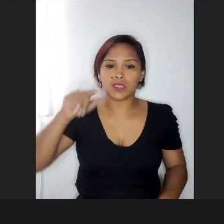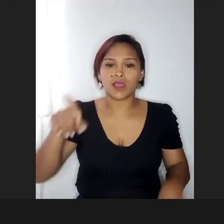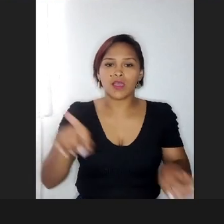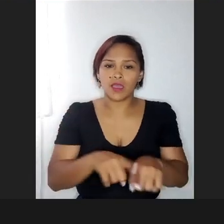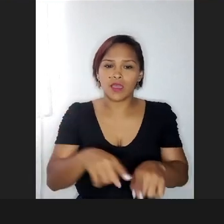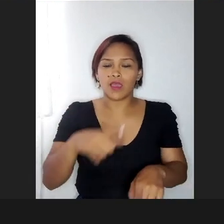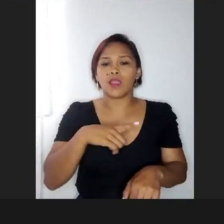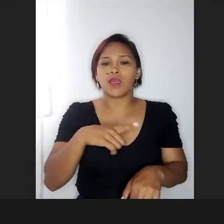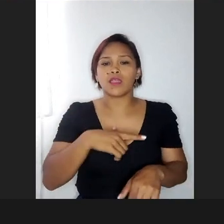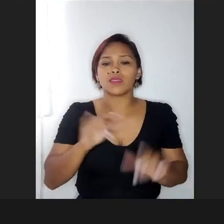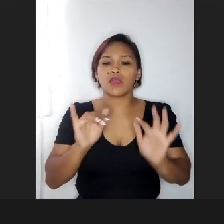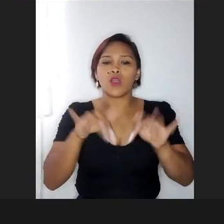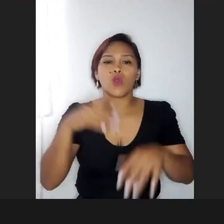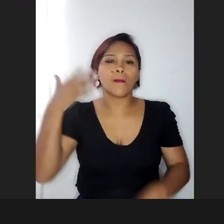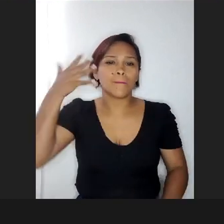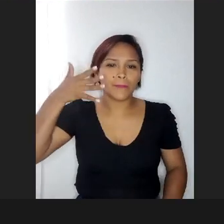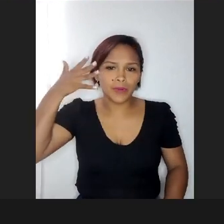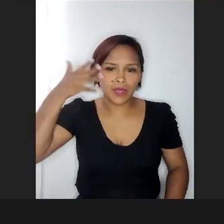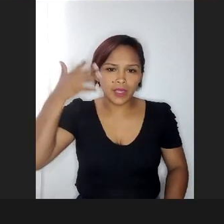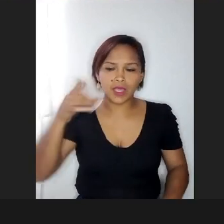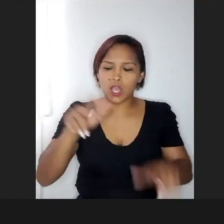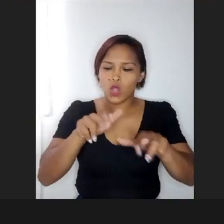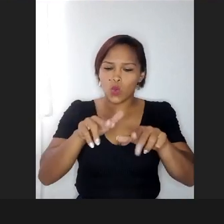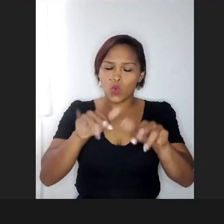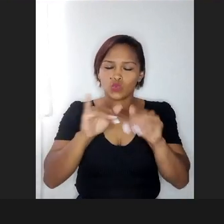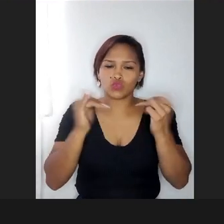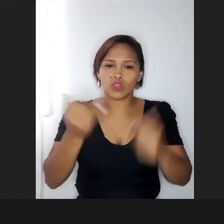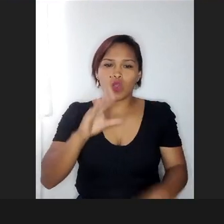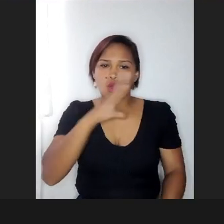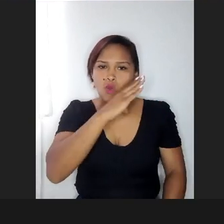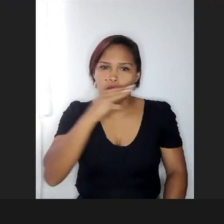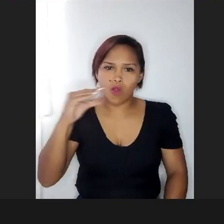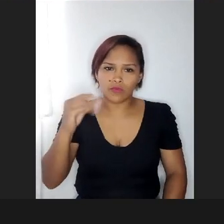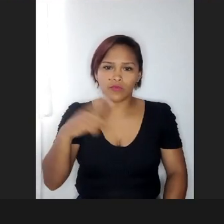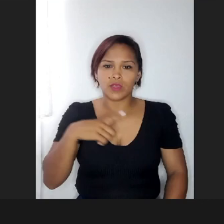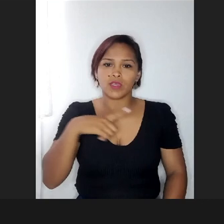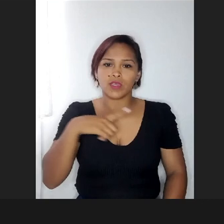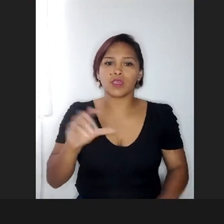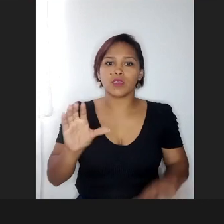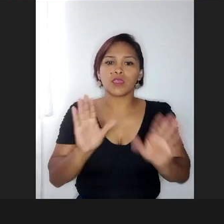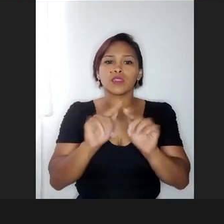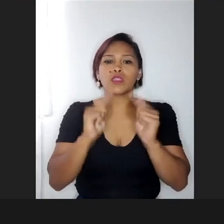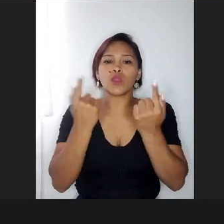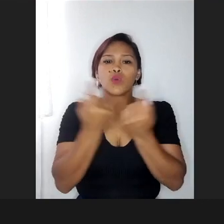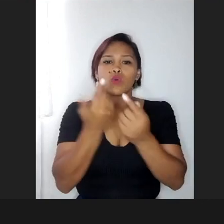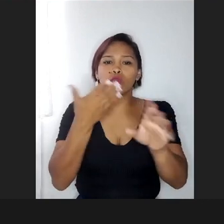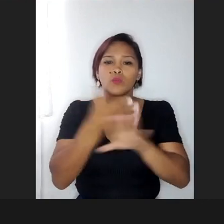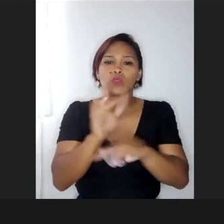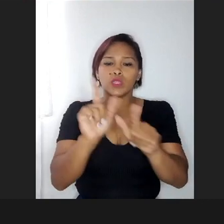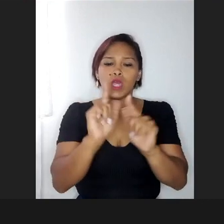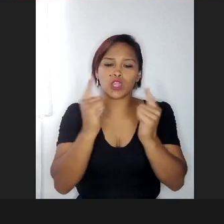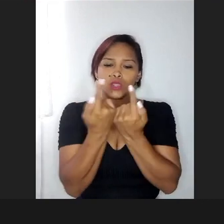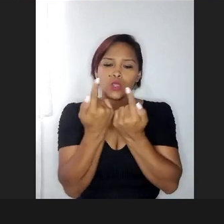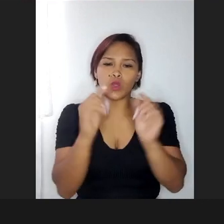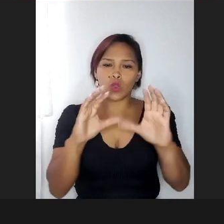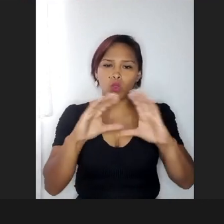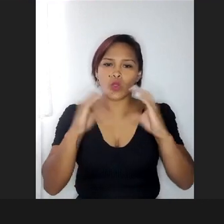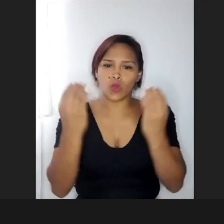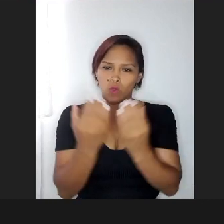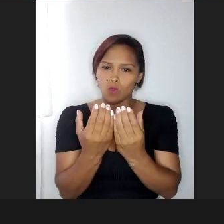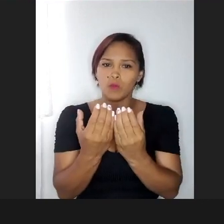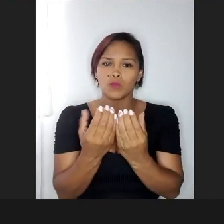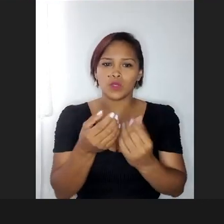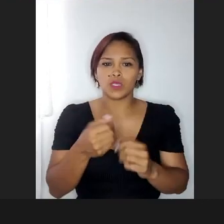palestra do Círculo de Apoimento Parental sobre Adolescência, e tem um grupo, dentro do grupo da comunidade pulsar,